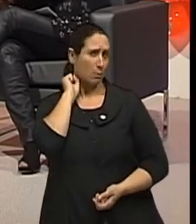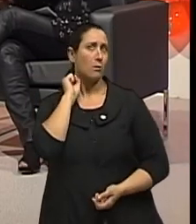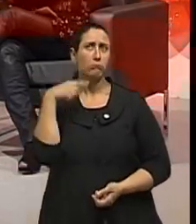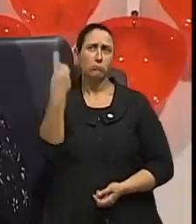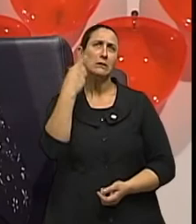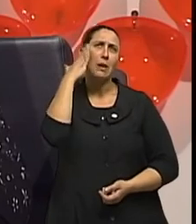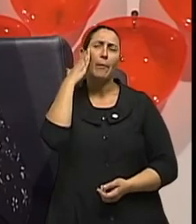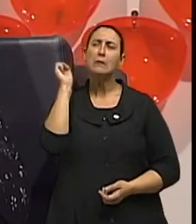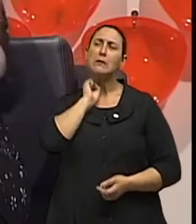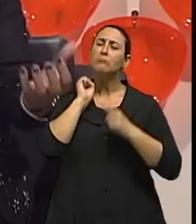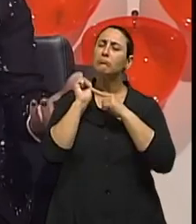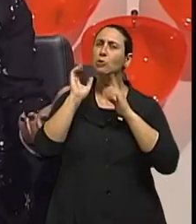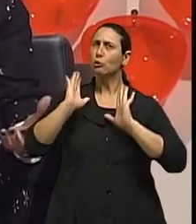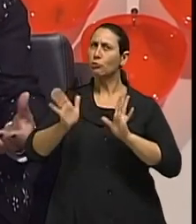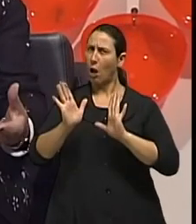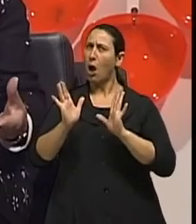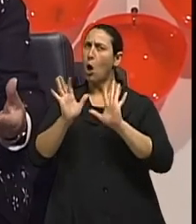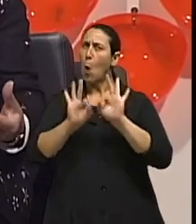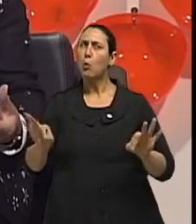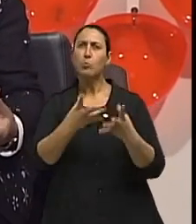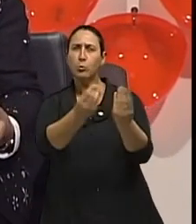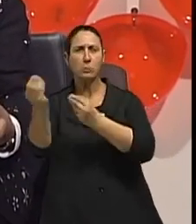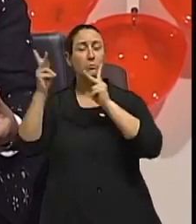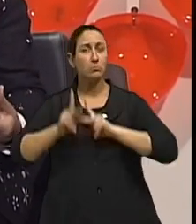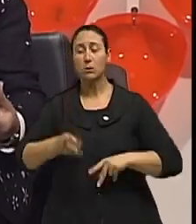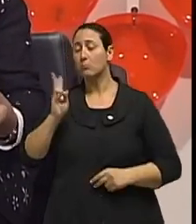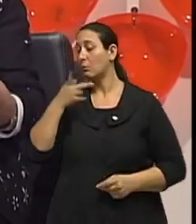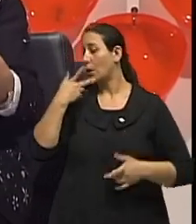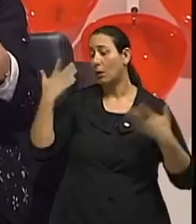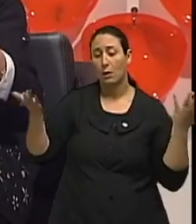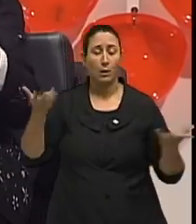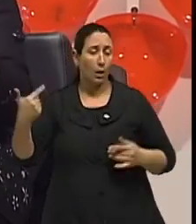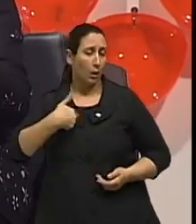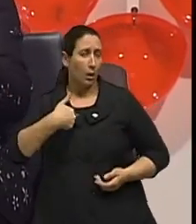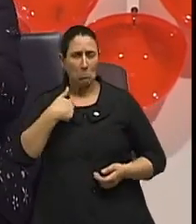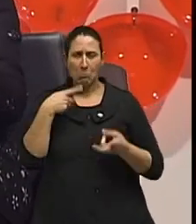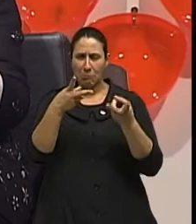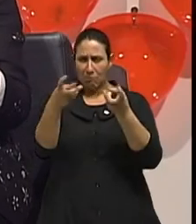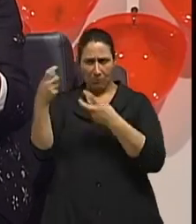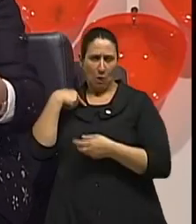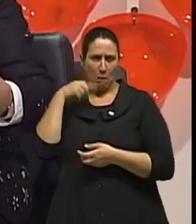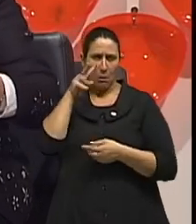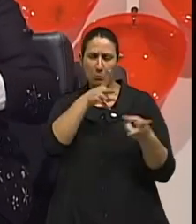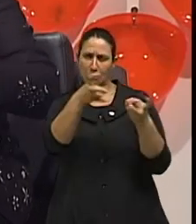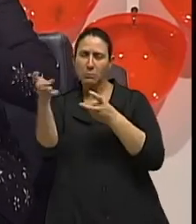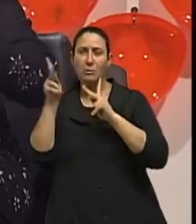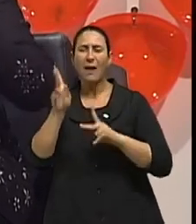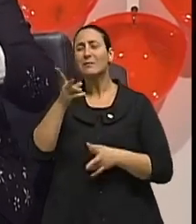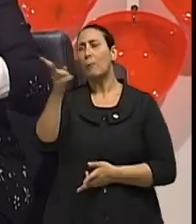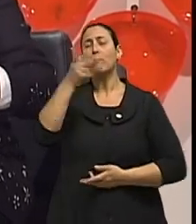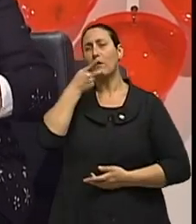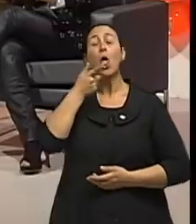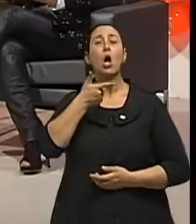dizer, já está comum no mundo. As pessoas, assim, eu vejo gente que no meu entendimento nem está estressada, mas ela gosta de